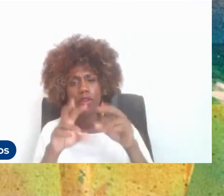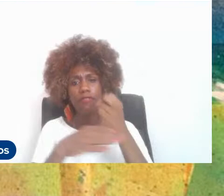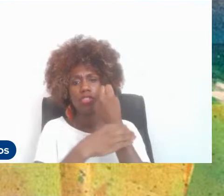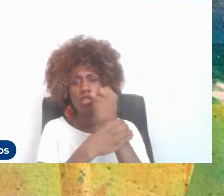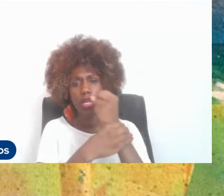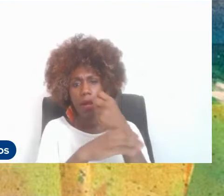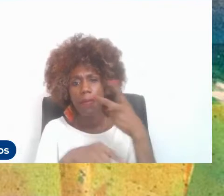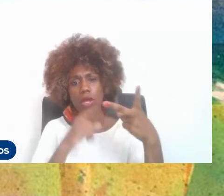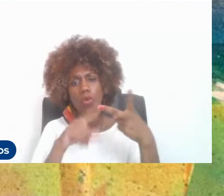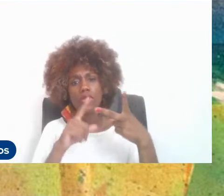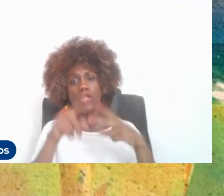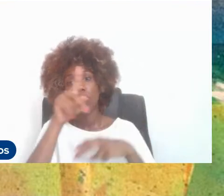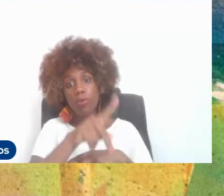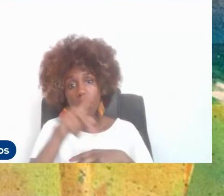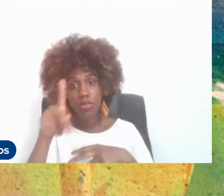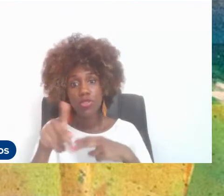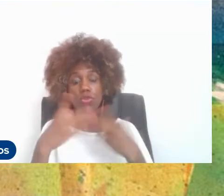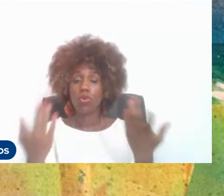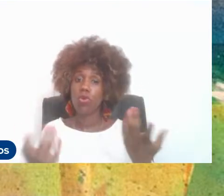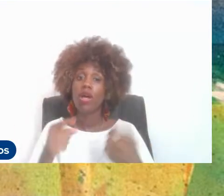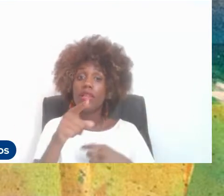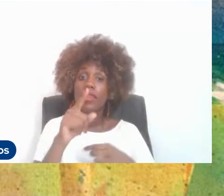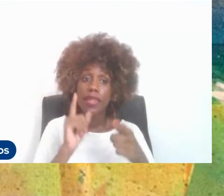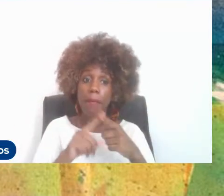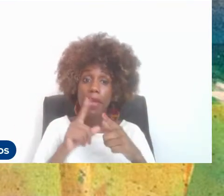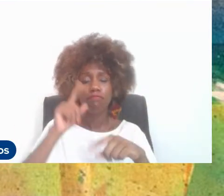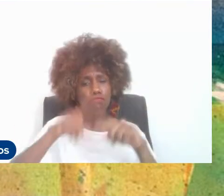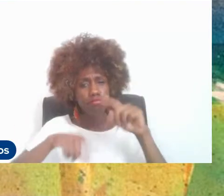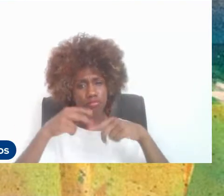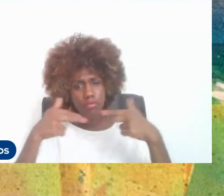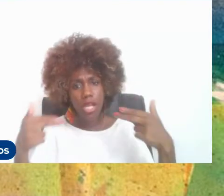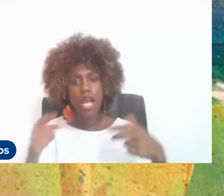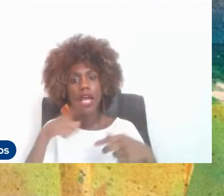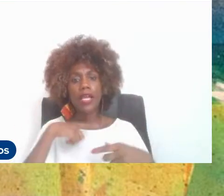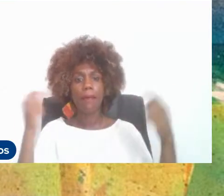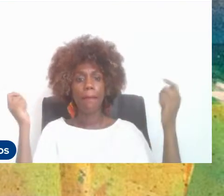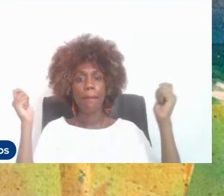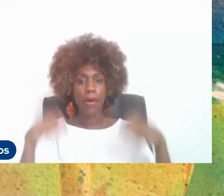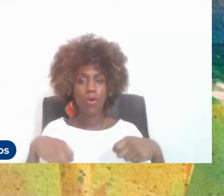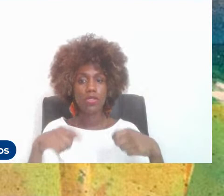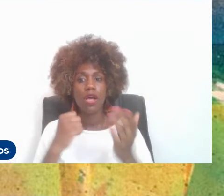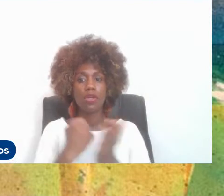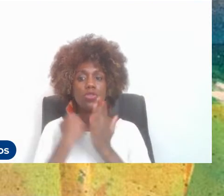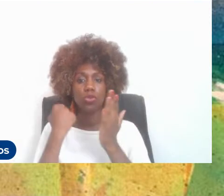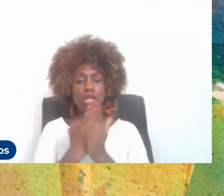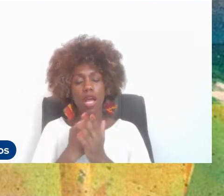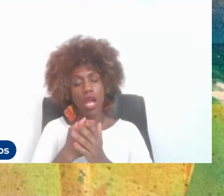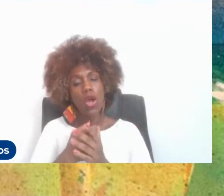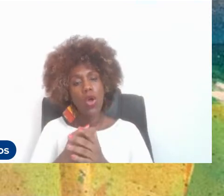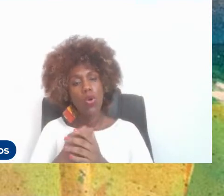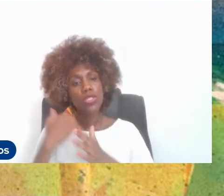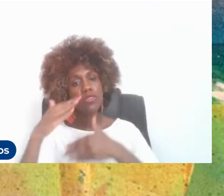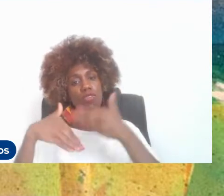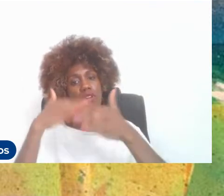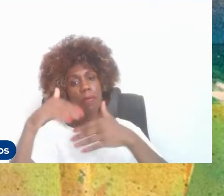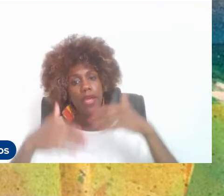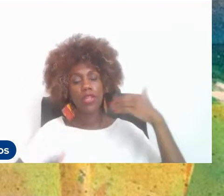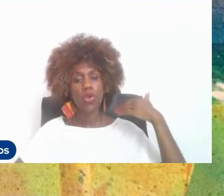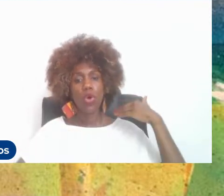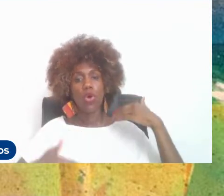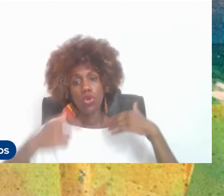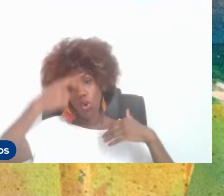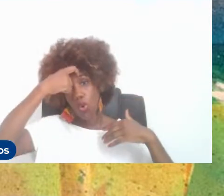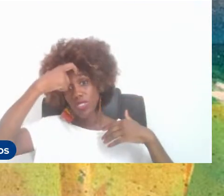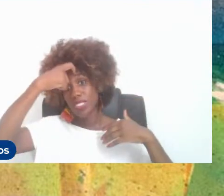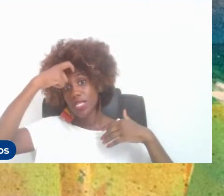professor, de um instrumento, como ferramentas que tragam, ajudem ao desenvolvimento da consciência corporal do próprio flautista.